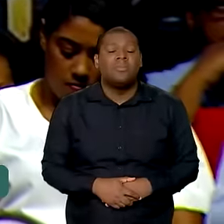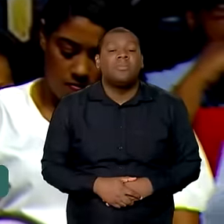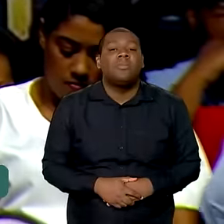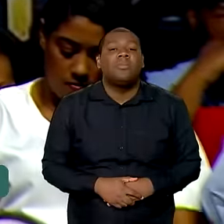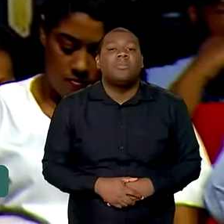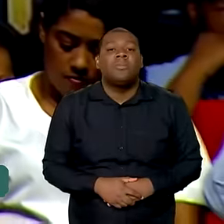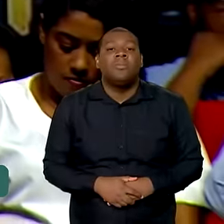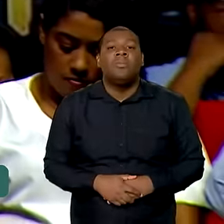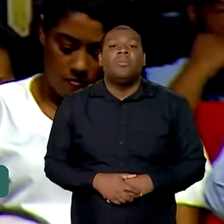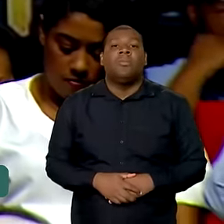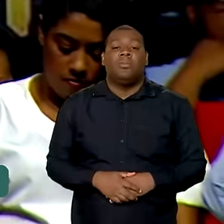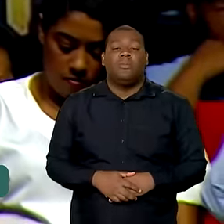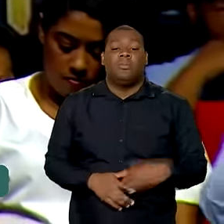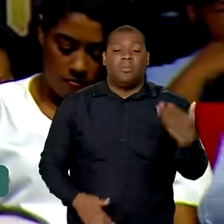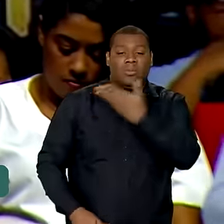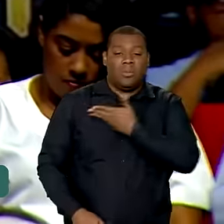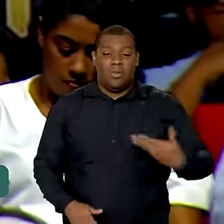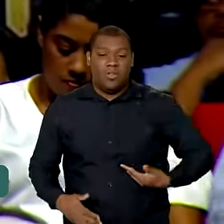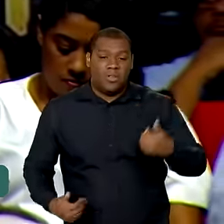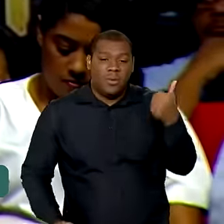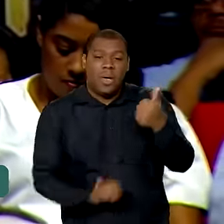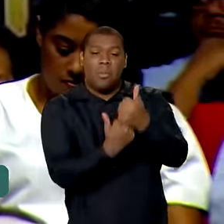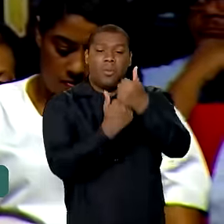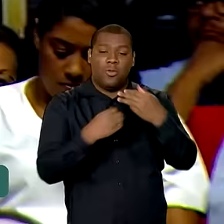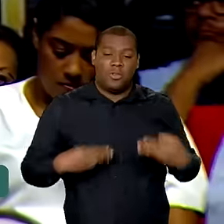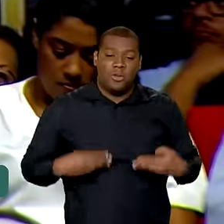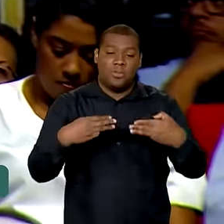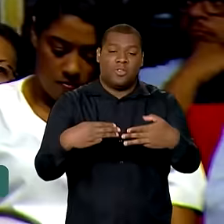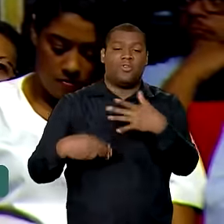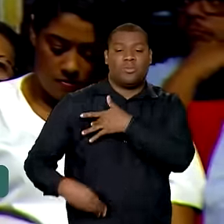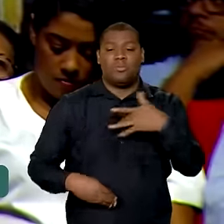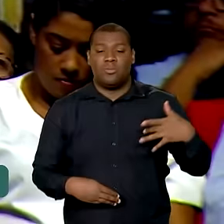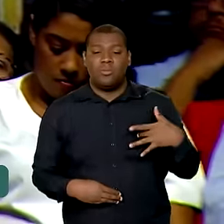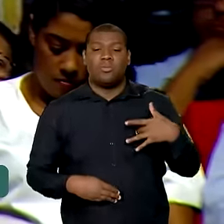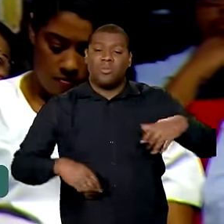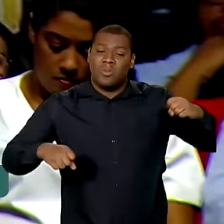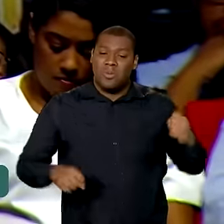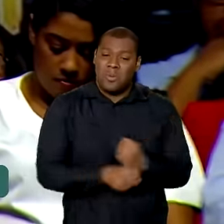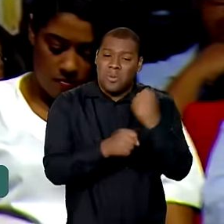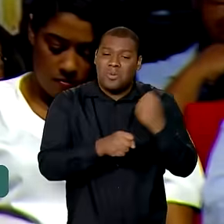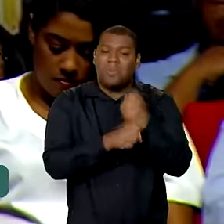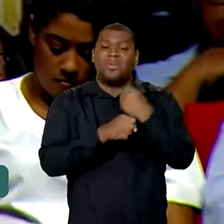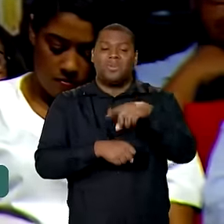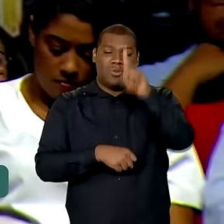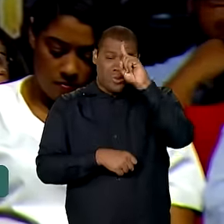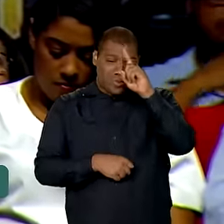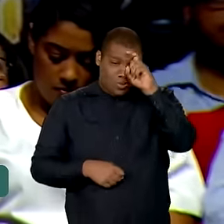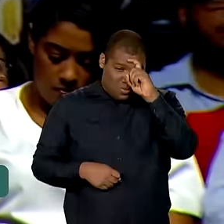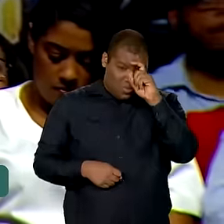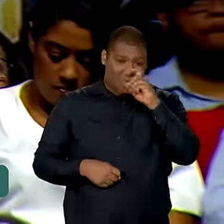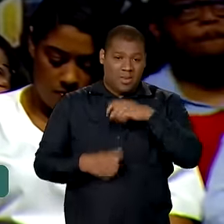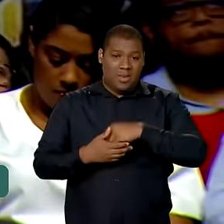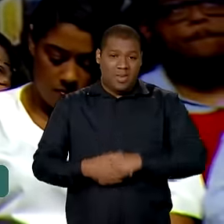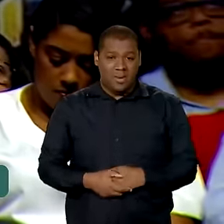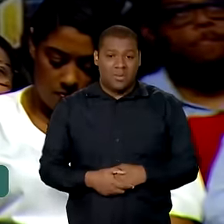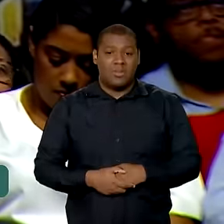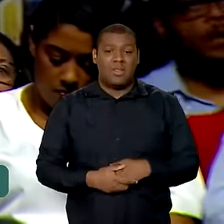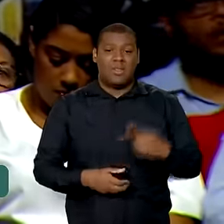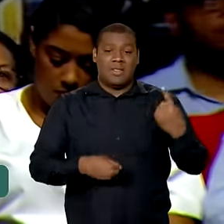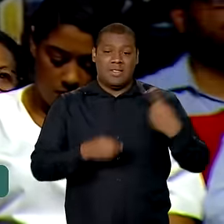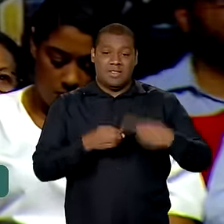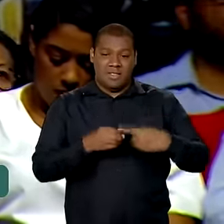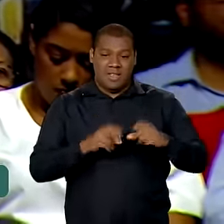estamos apoiando o Ministério da Saúde a construção dos hospitais regionais de Alagoinhas